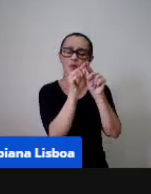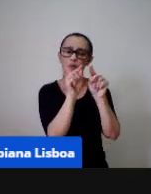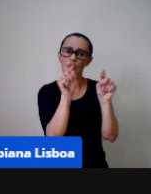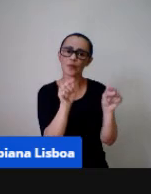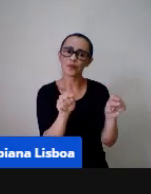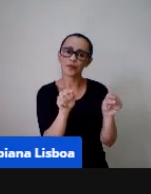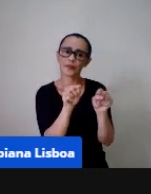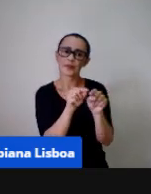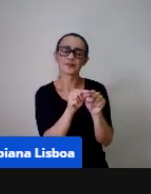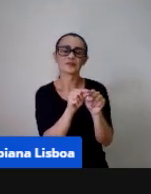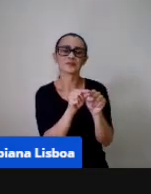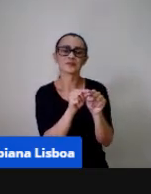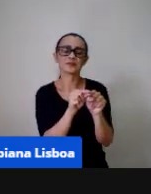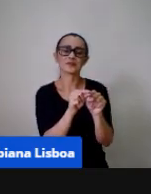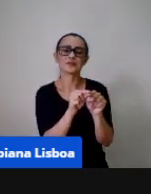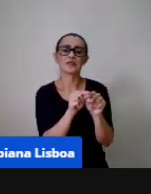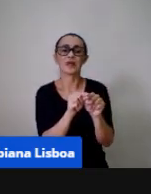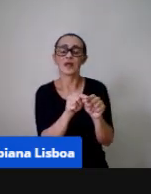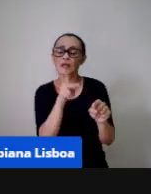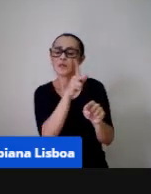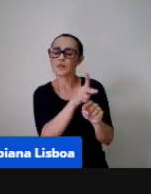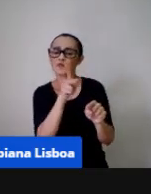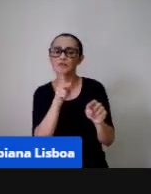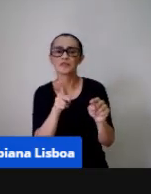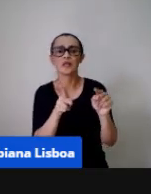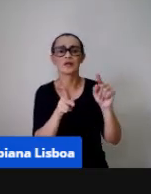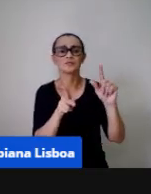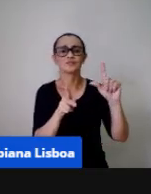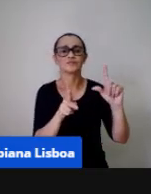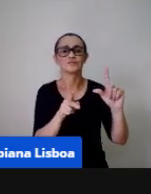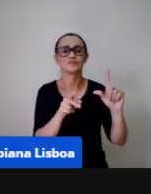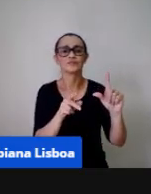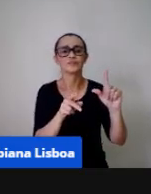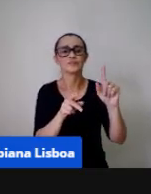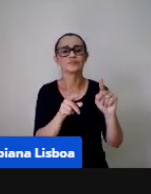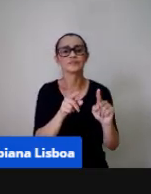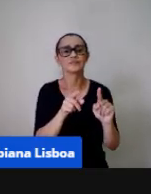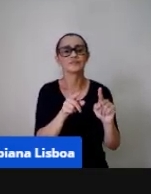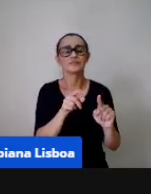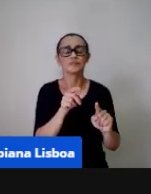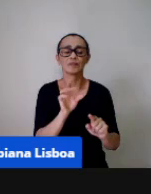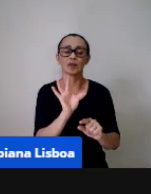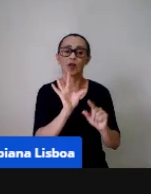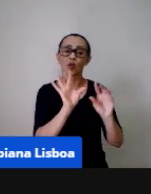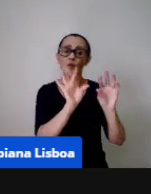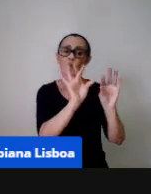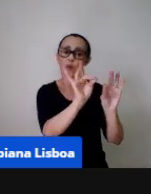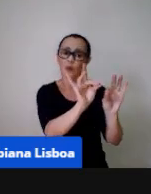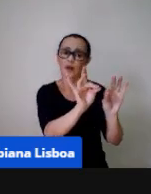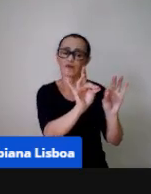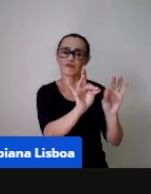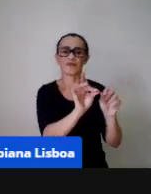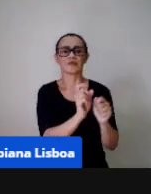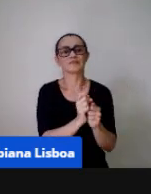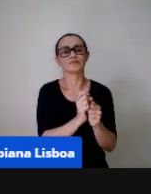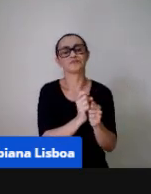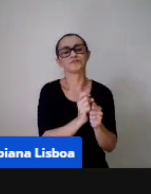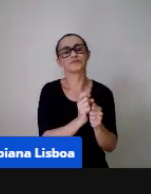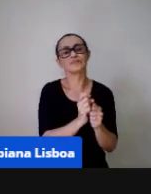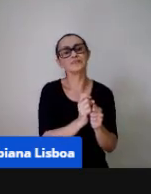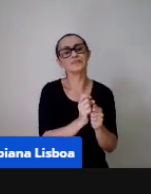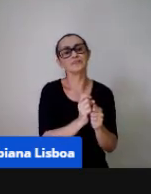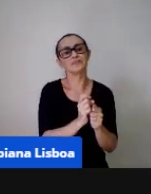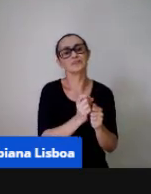ia até lá e colava o quadradinho no lugar adequado do seu bichinho preferido do seu animal